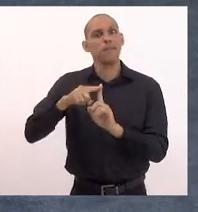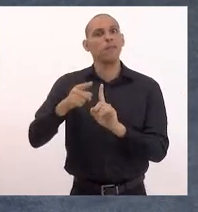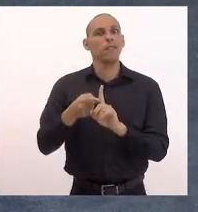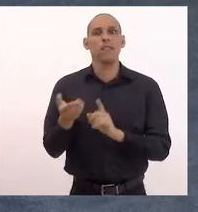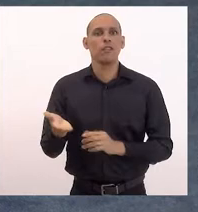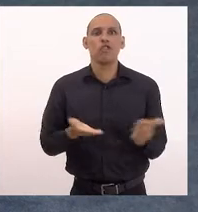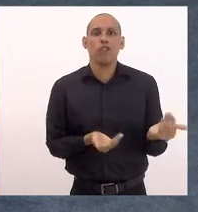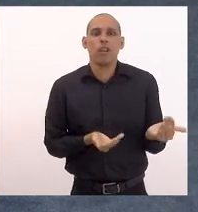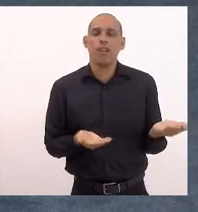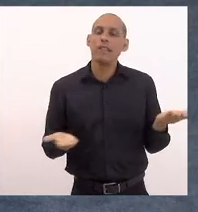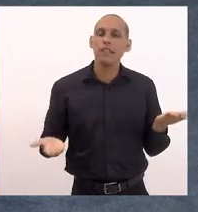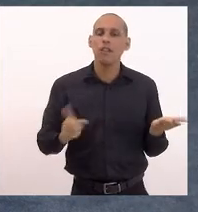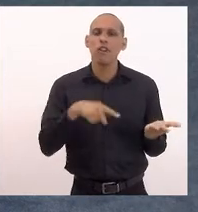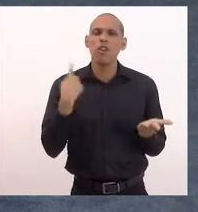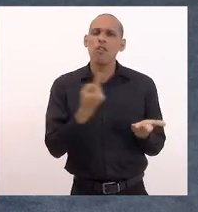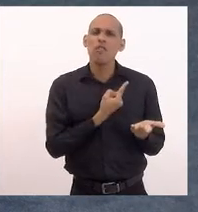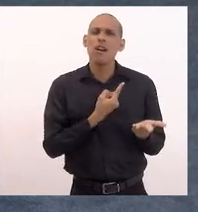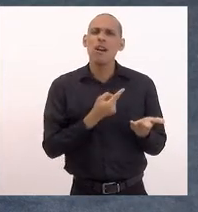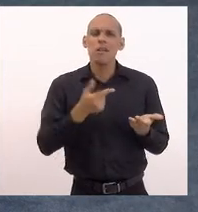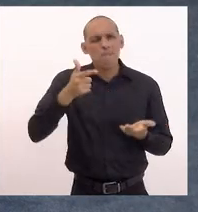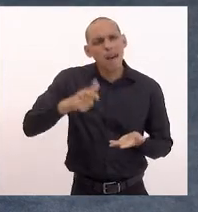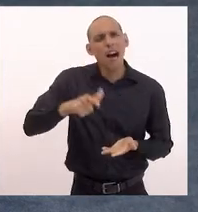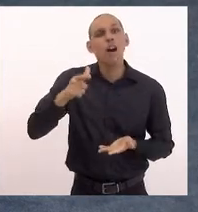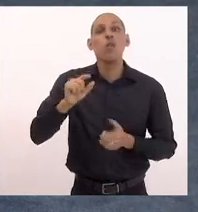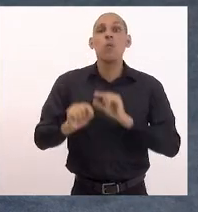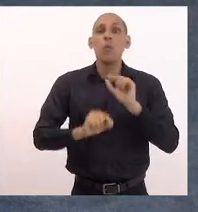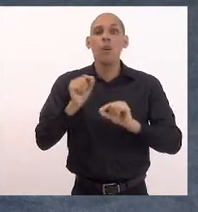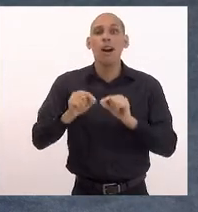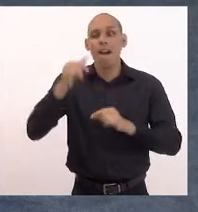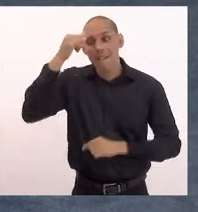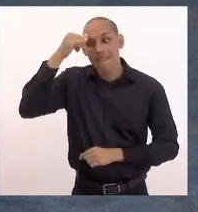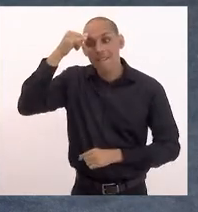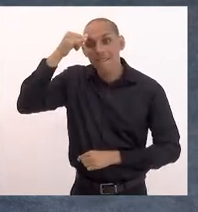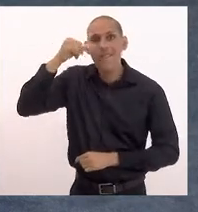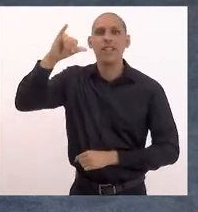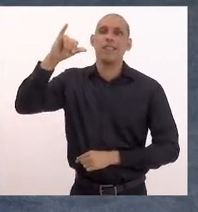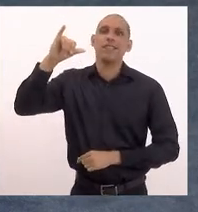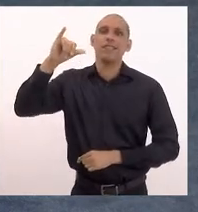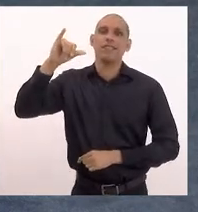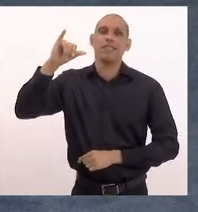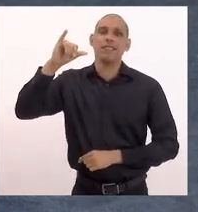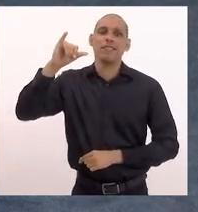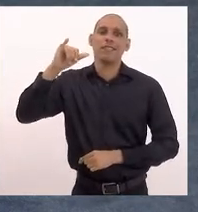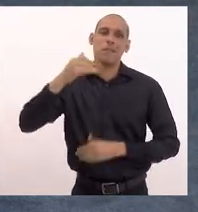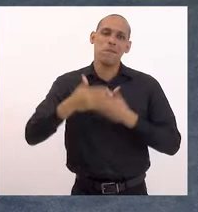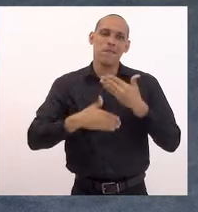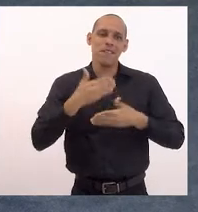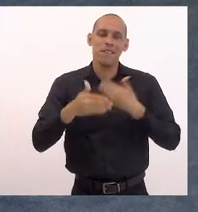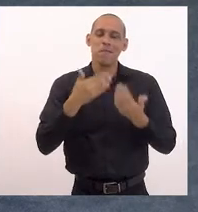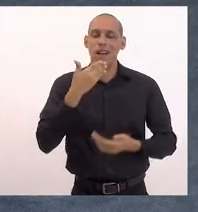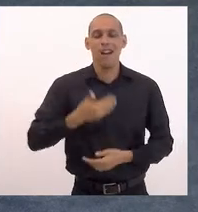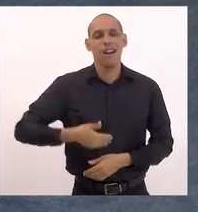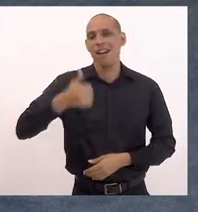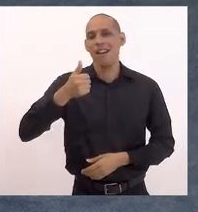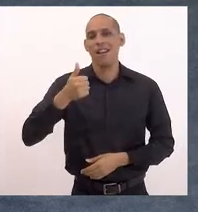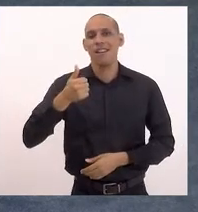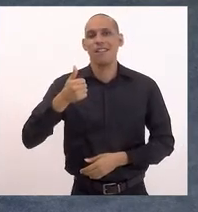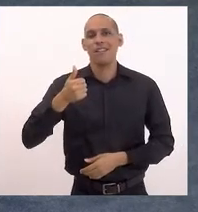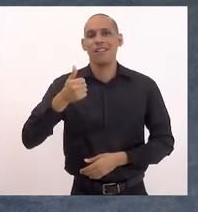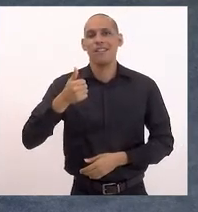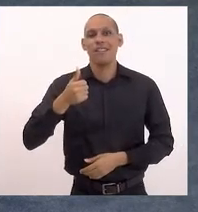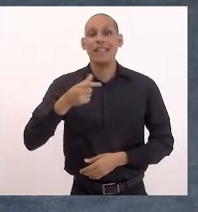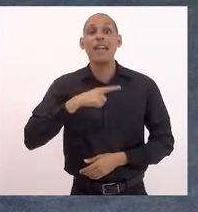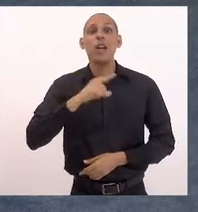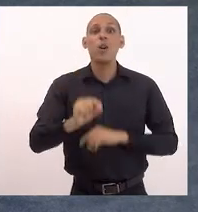quanto mais a gente puder fazer a prevenção desse processo, melhor, com informações